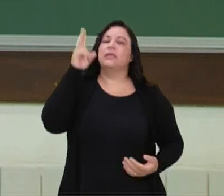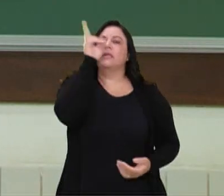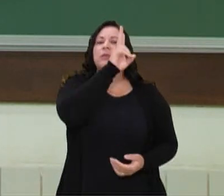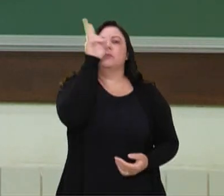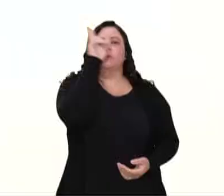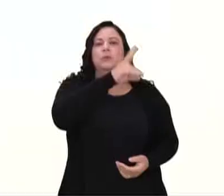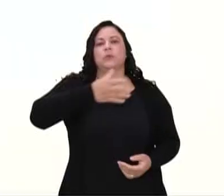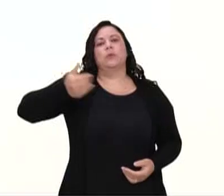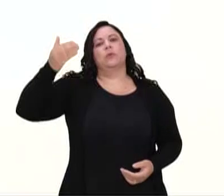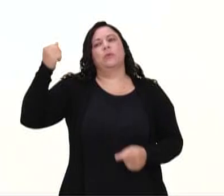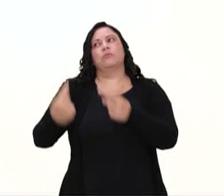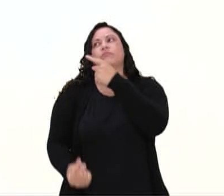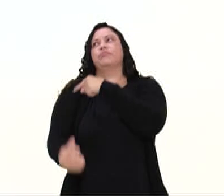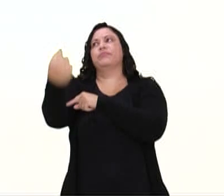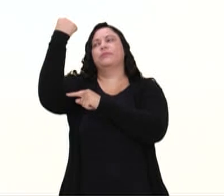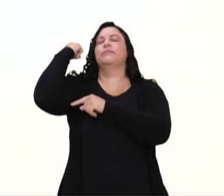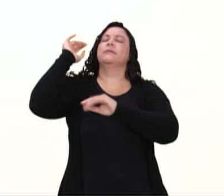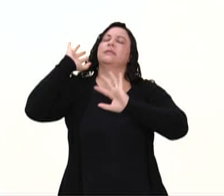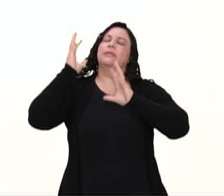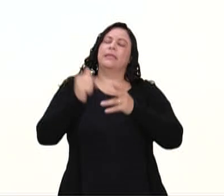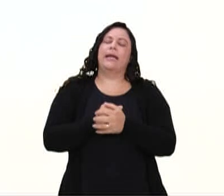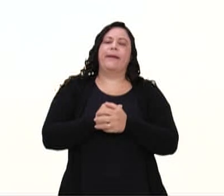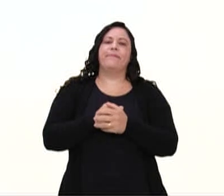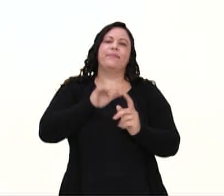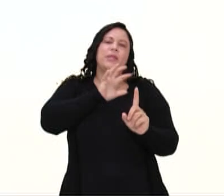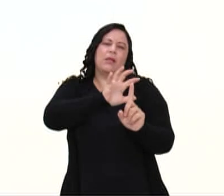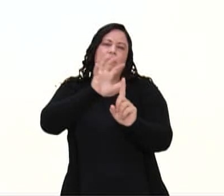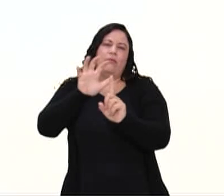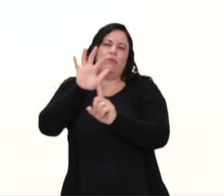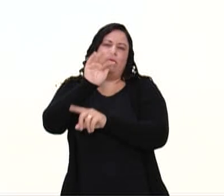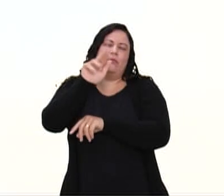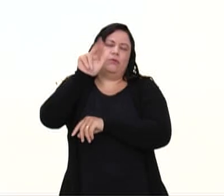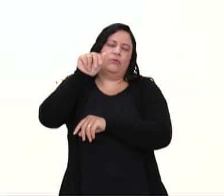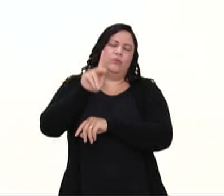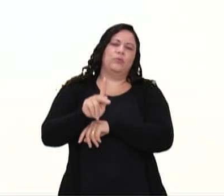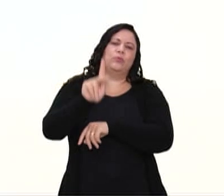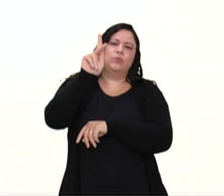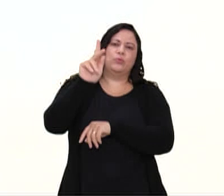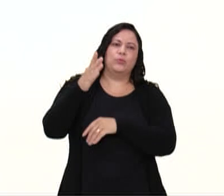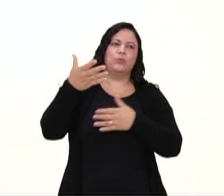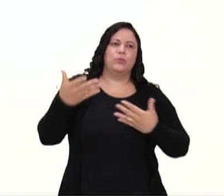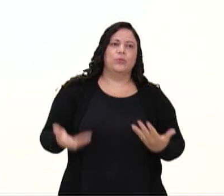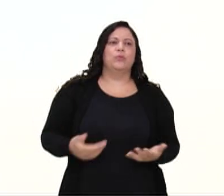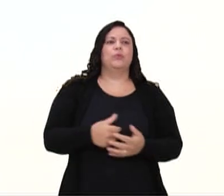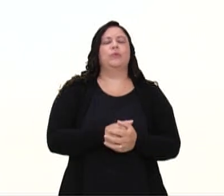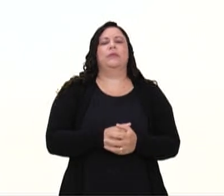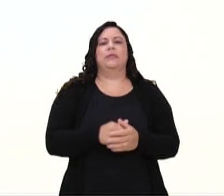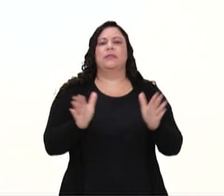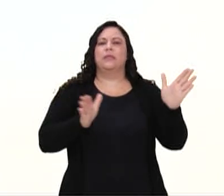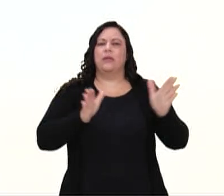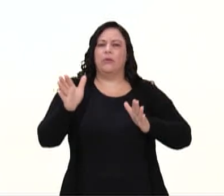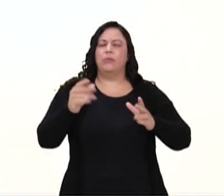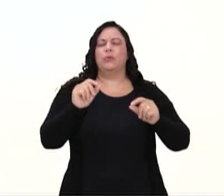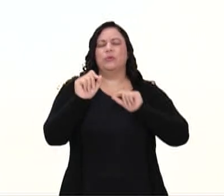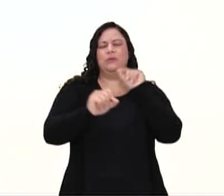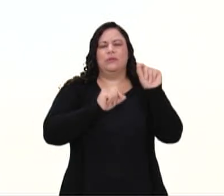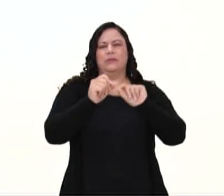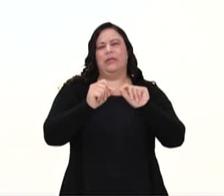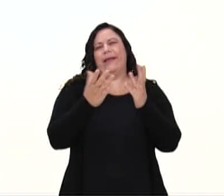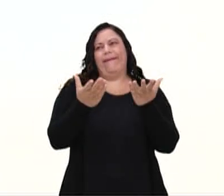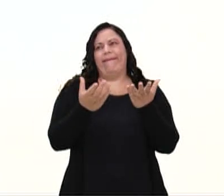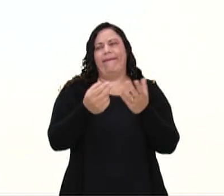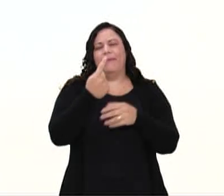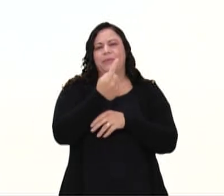que teve influências do funk, James Brown, depois veio nos anos 70, Michael Jackson, que